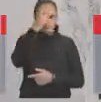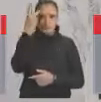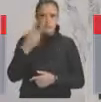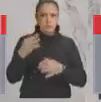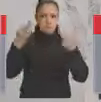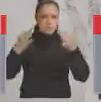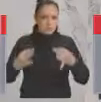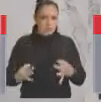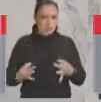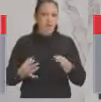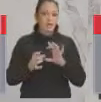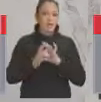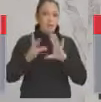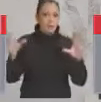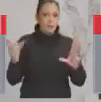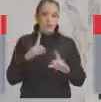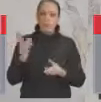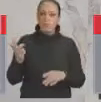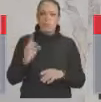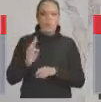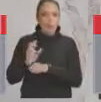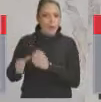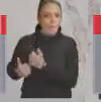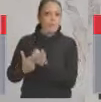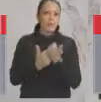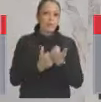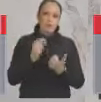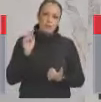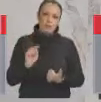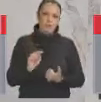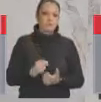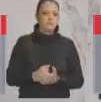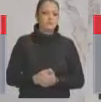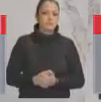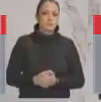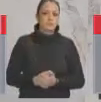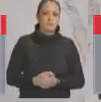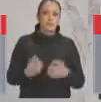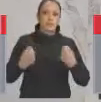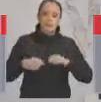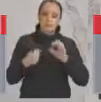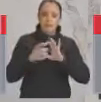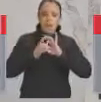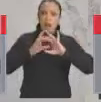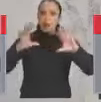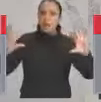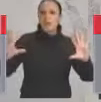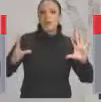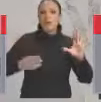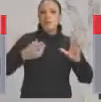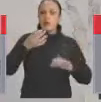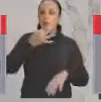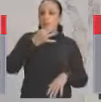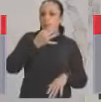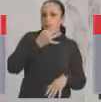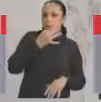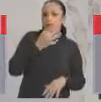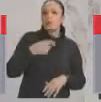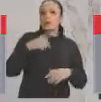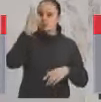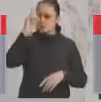liberais defendem a liberdade de expressão, sobretudo, isso aqui é um movimento fascista, um movimento